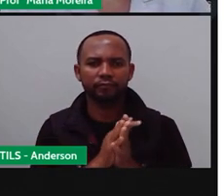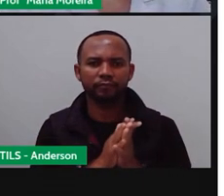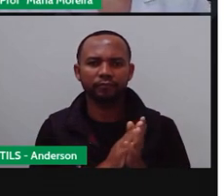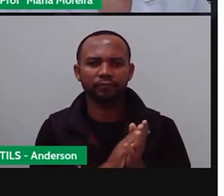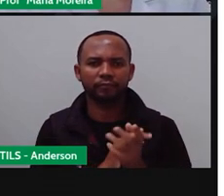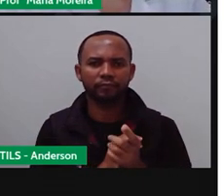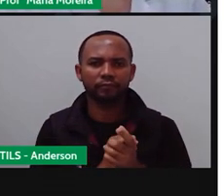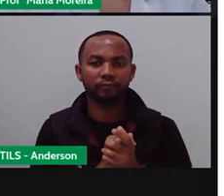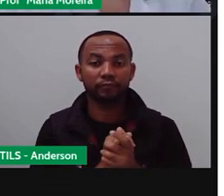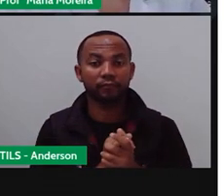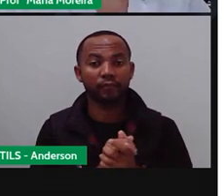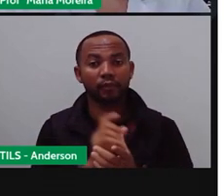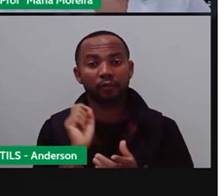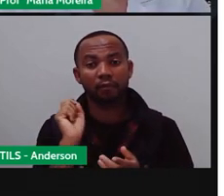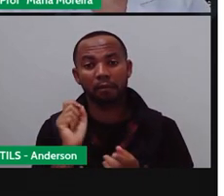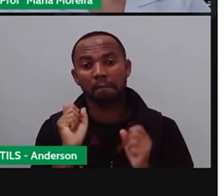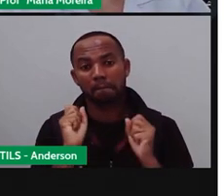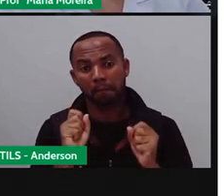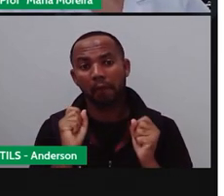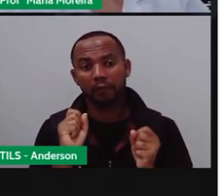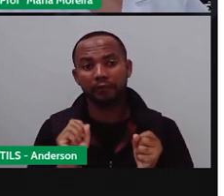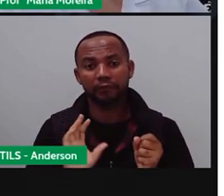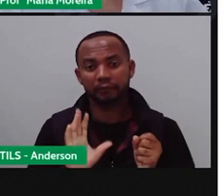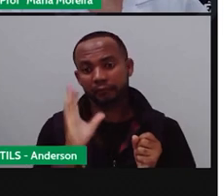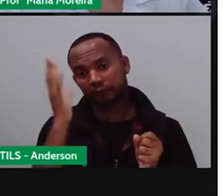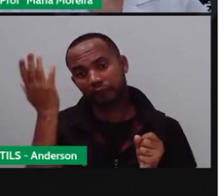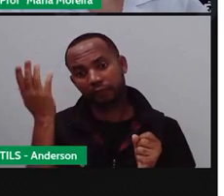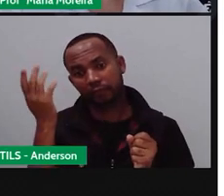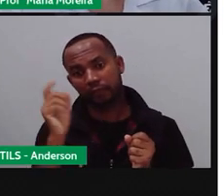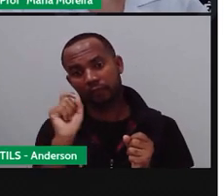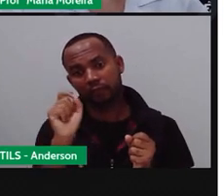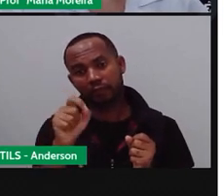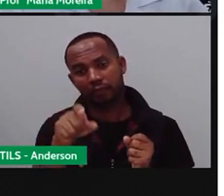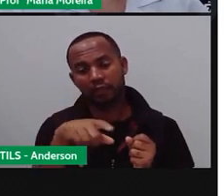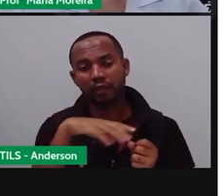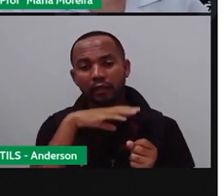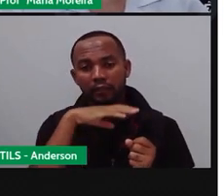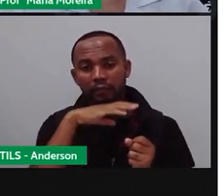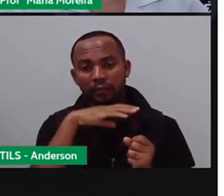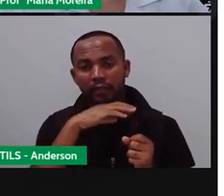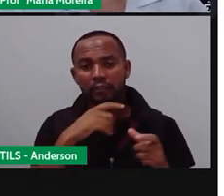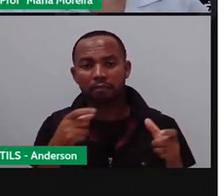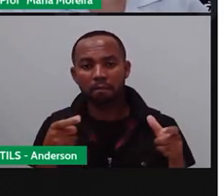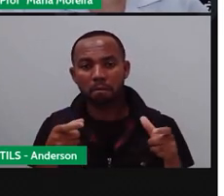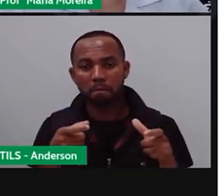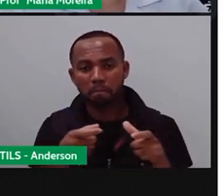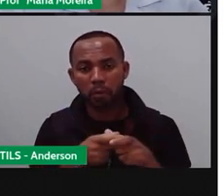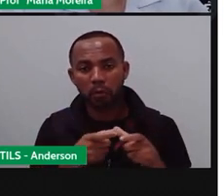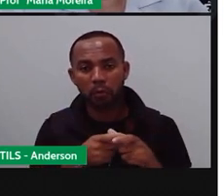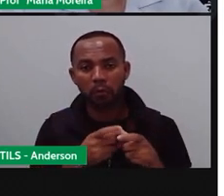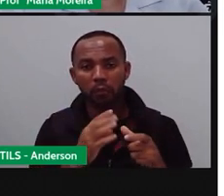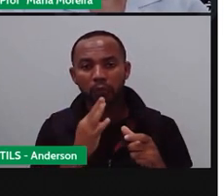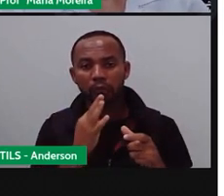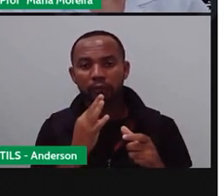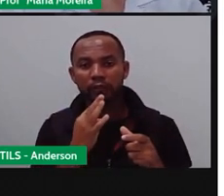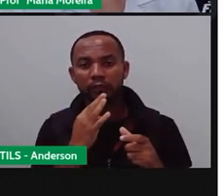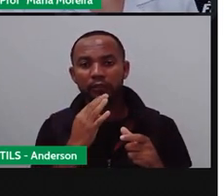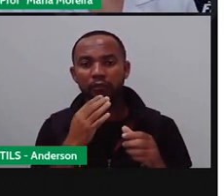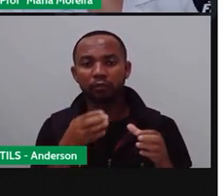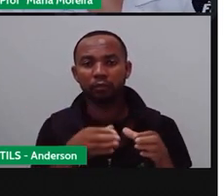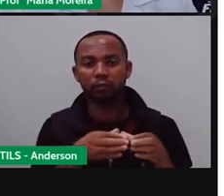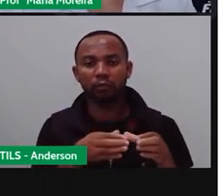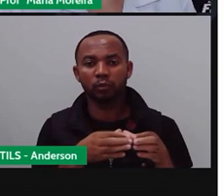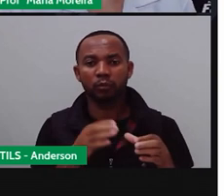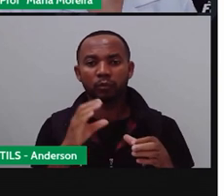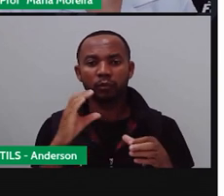Dados deficientes ou insuficientes, tá? São as espécies pouco conhecidas pelos cientistas. Em